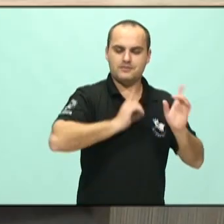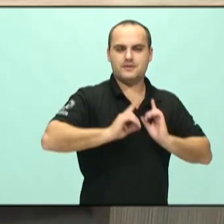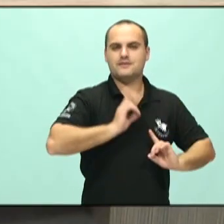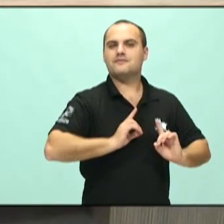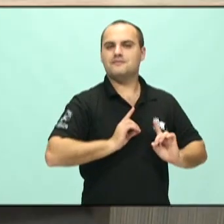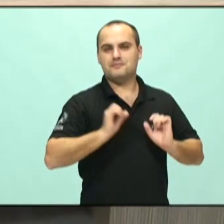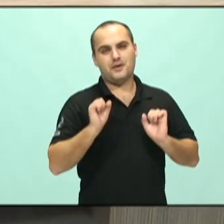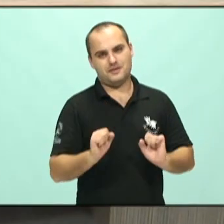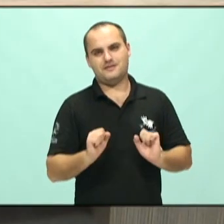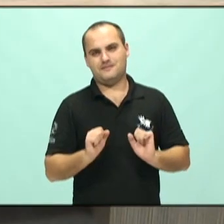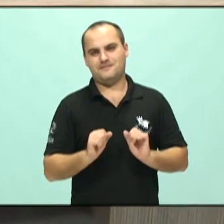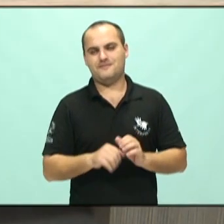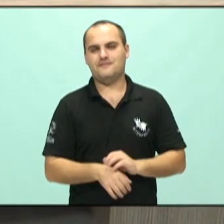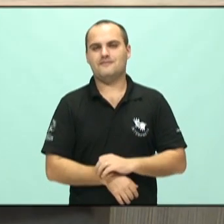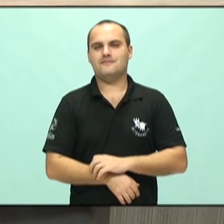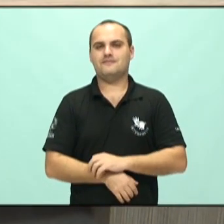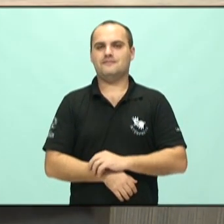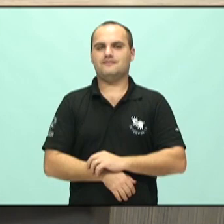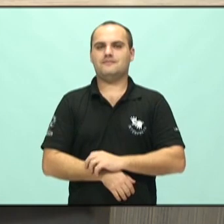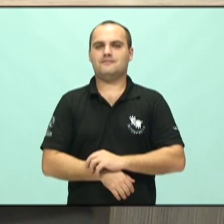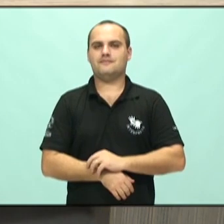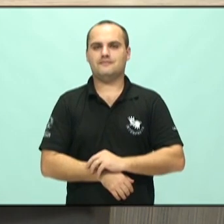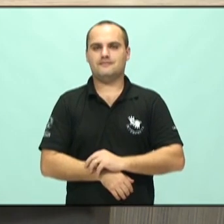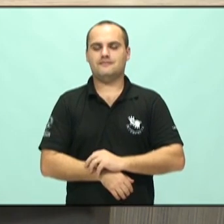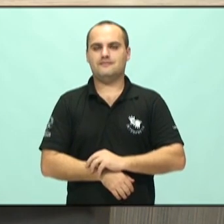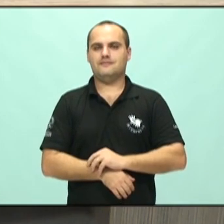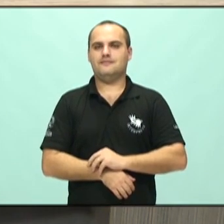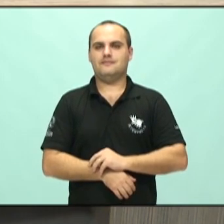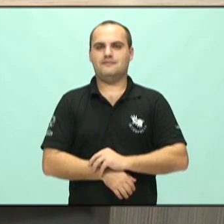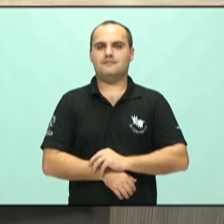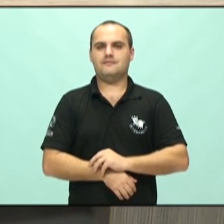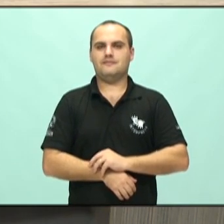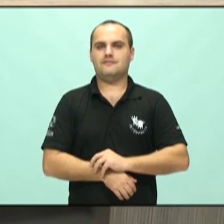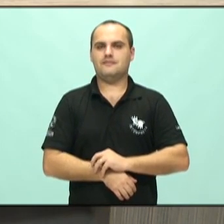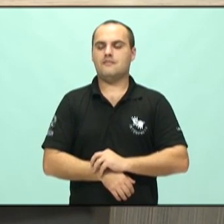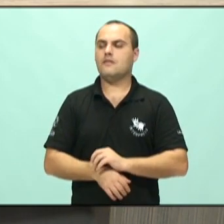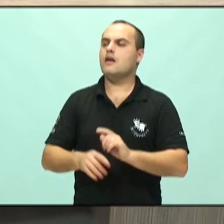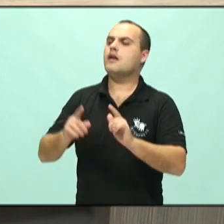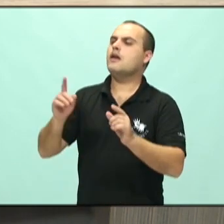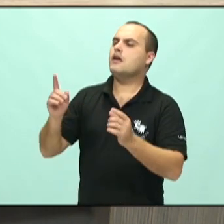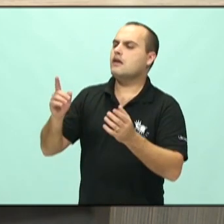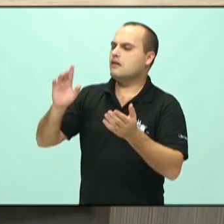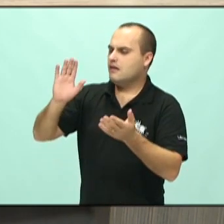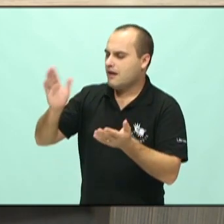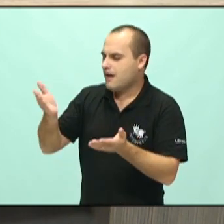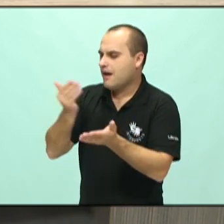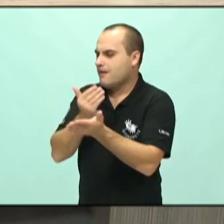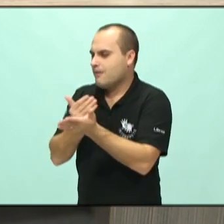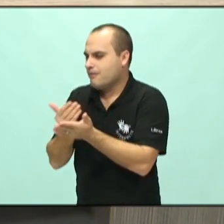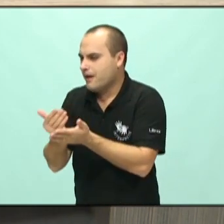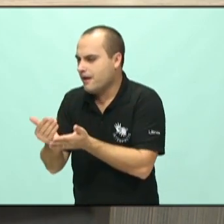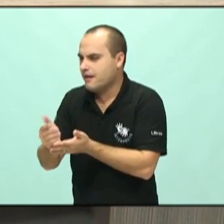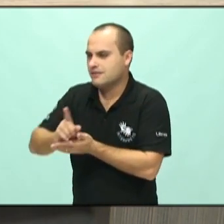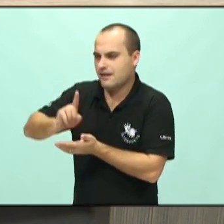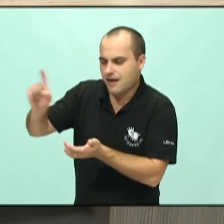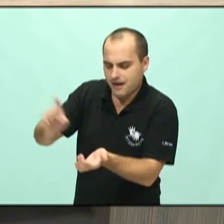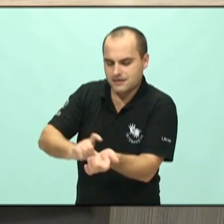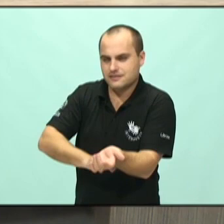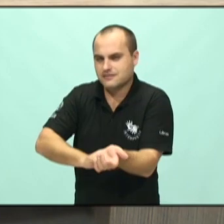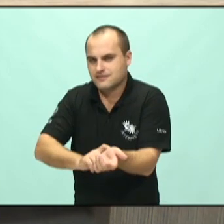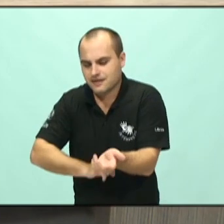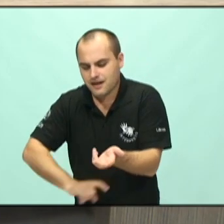gente começa com esses primeiros sinais, lá da ansiedade, lá na gênese, lá no estresse,